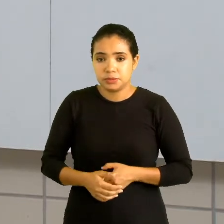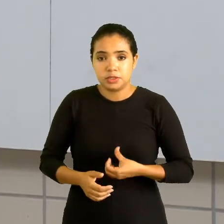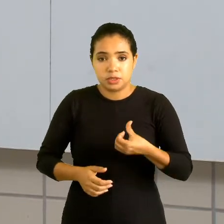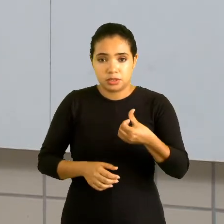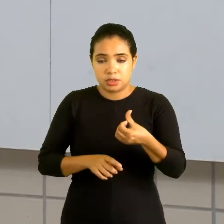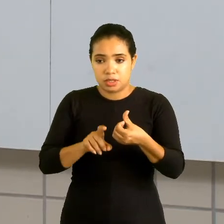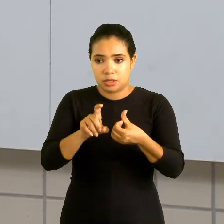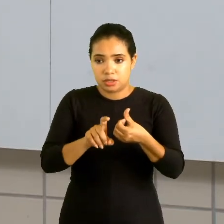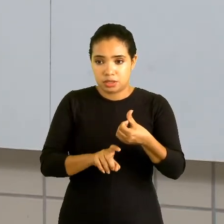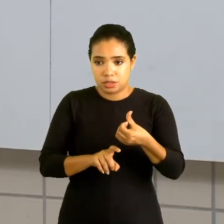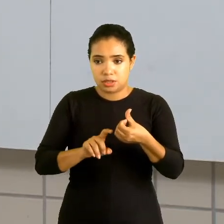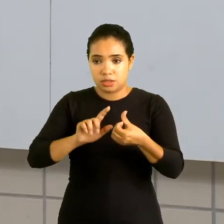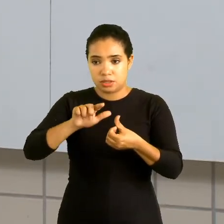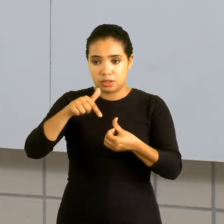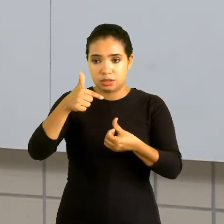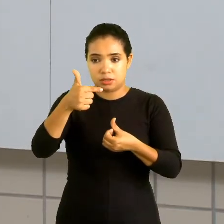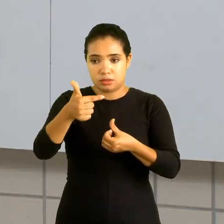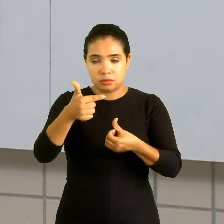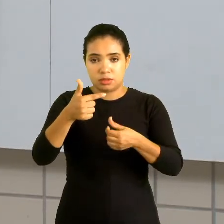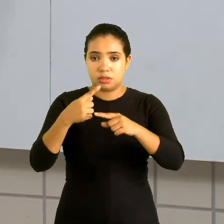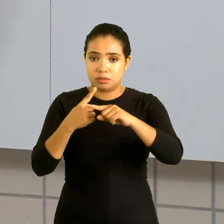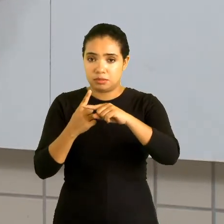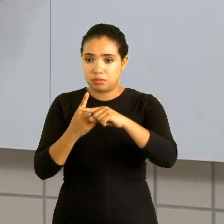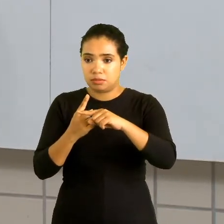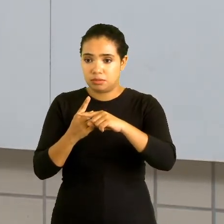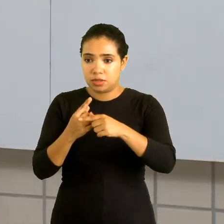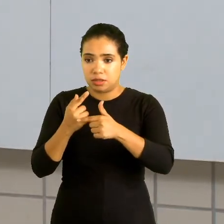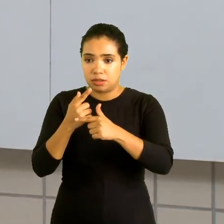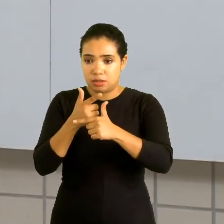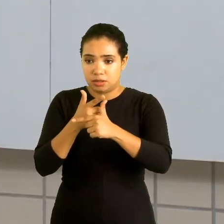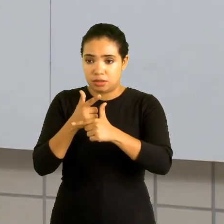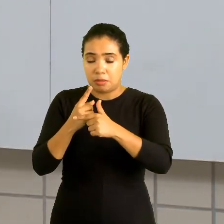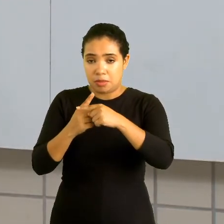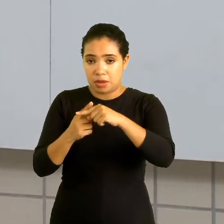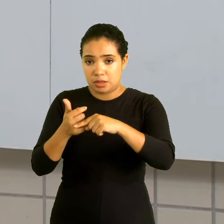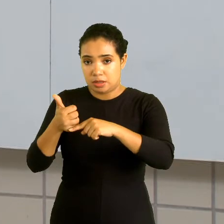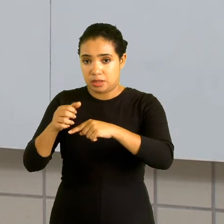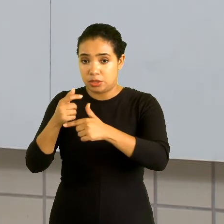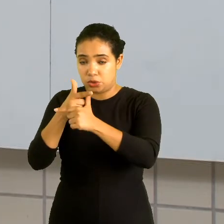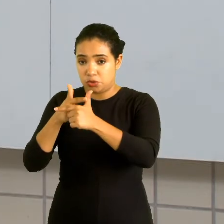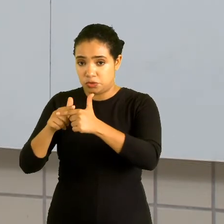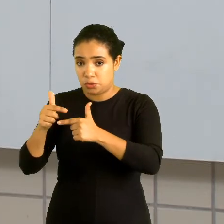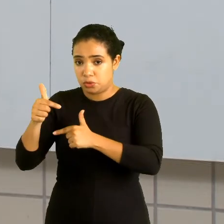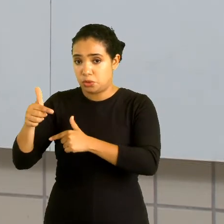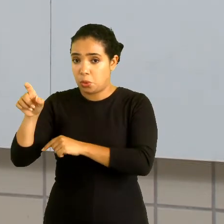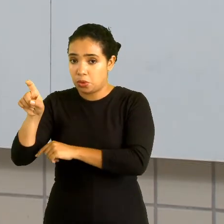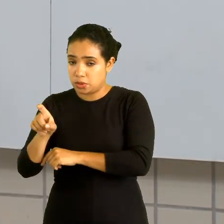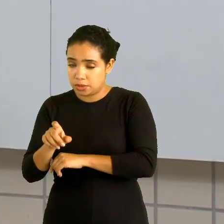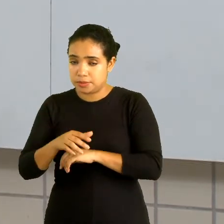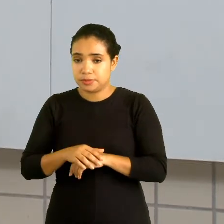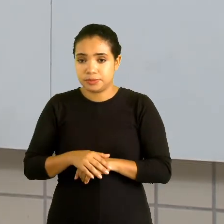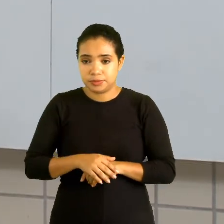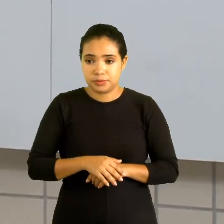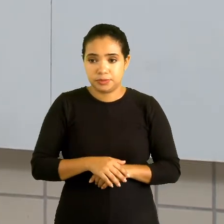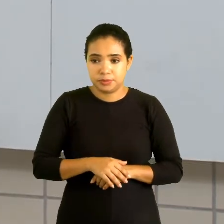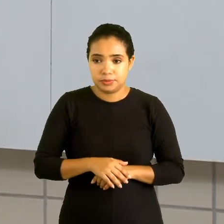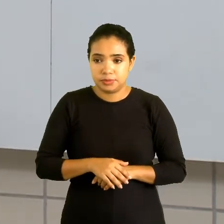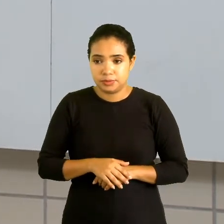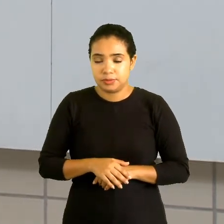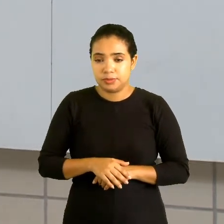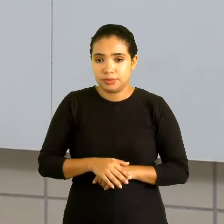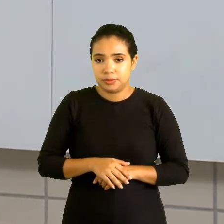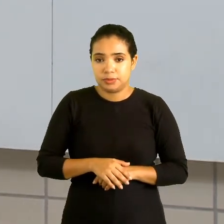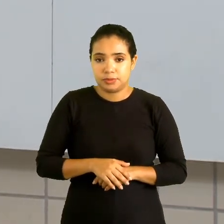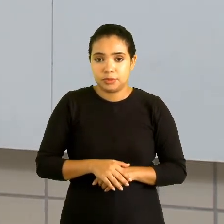6x elevado ao quadrado dividido por 2x. Coeficiente dividido por coeficiente.